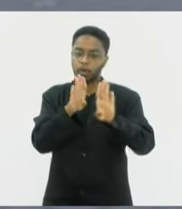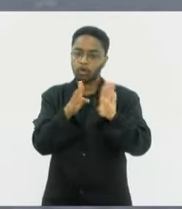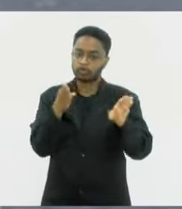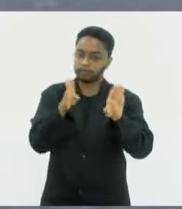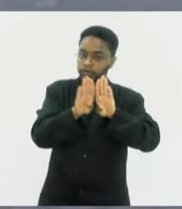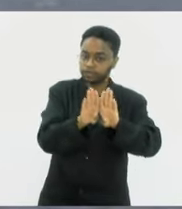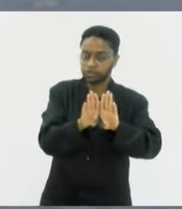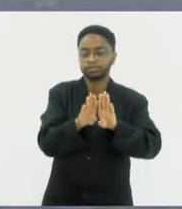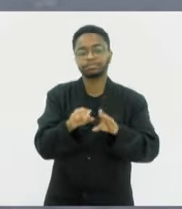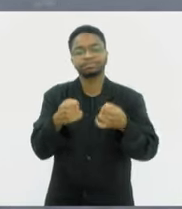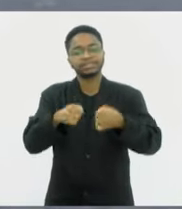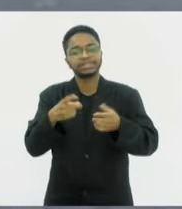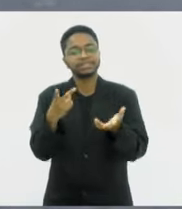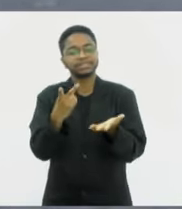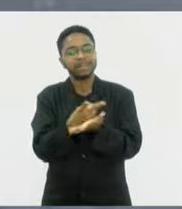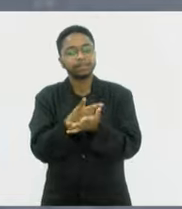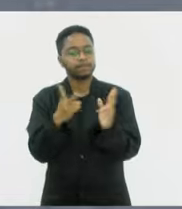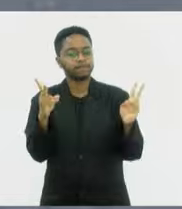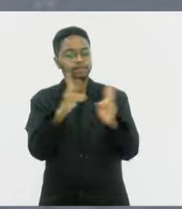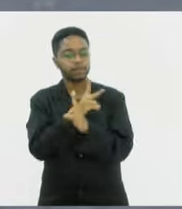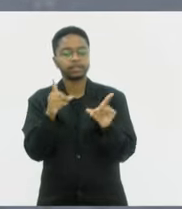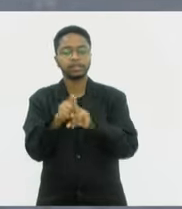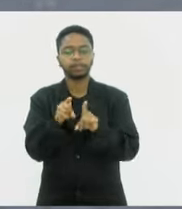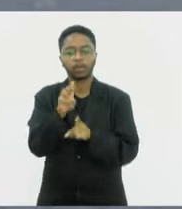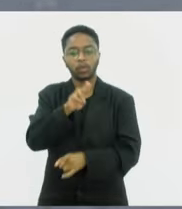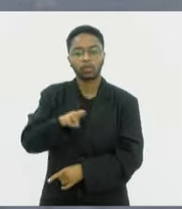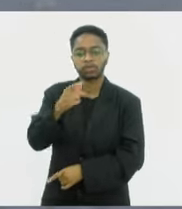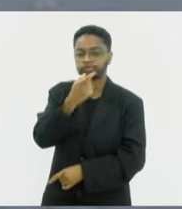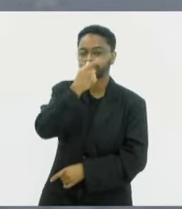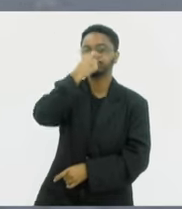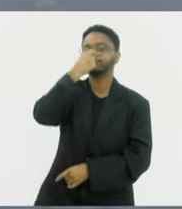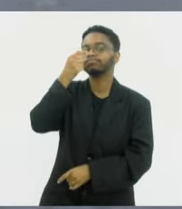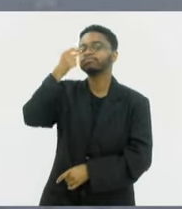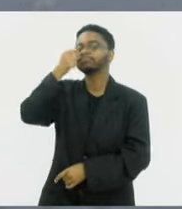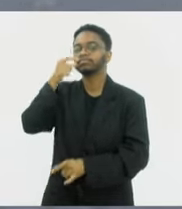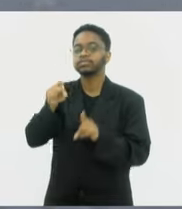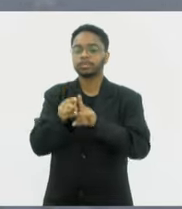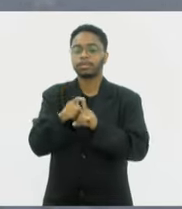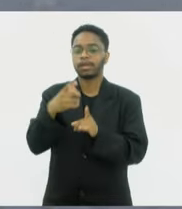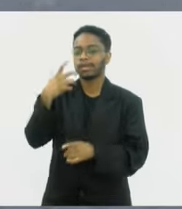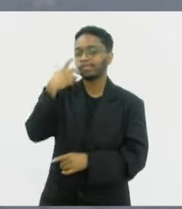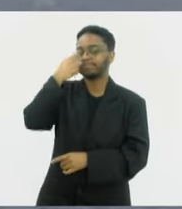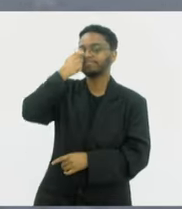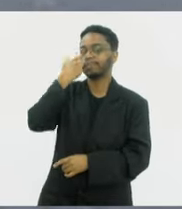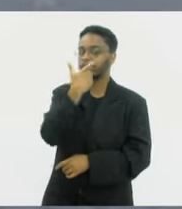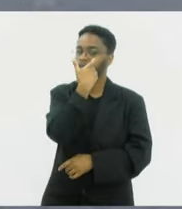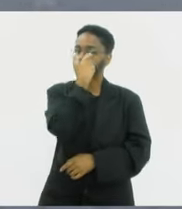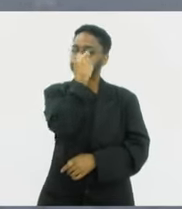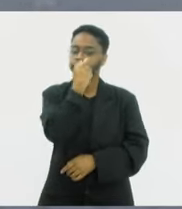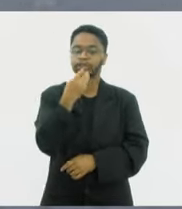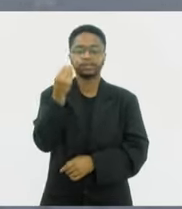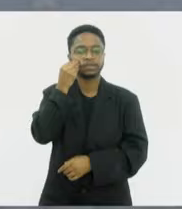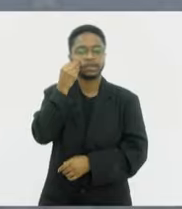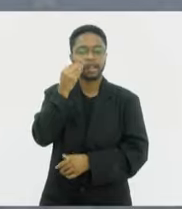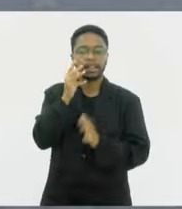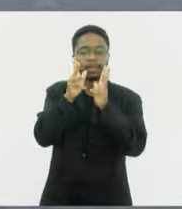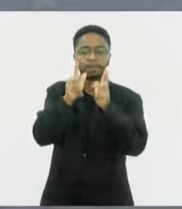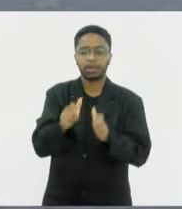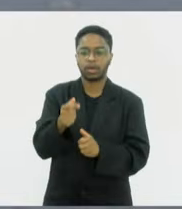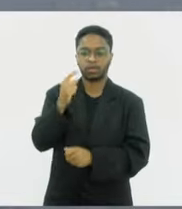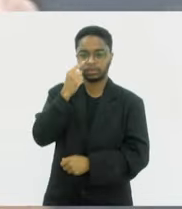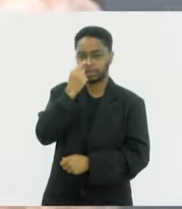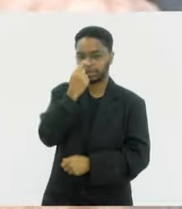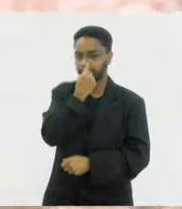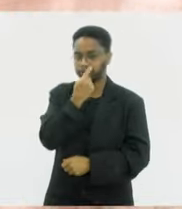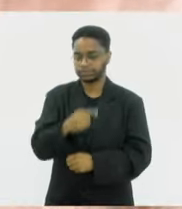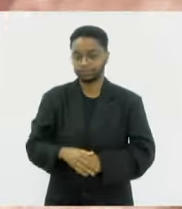E pode usar e abusar do spray nasal ou até seringa nasal mesmo para lavagem do nariz. Obrigado,